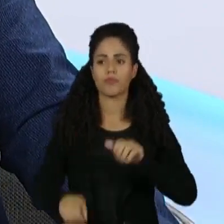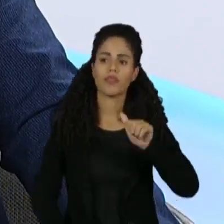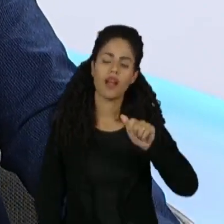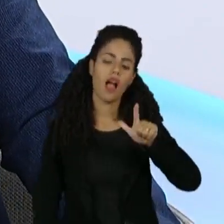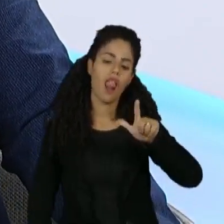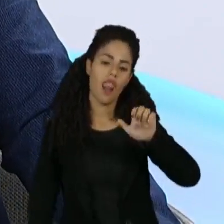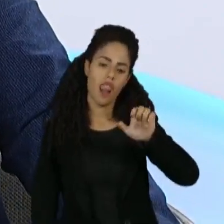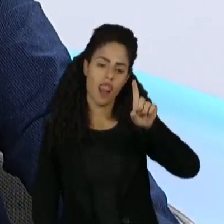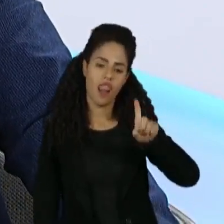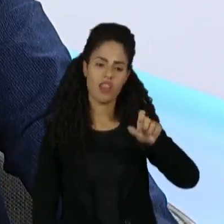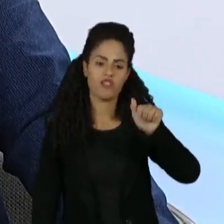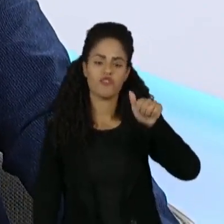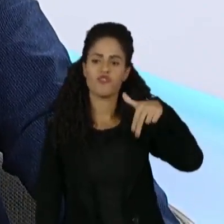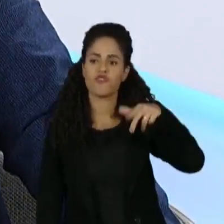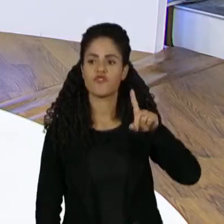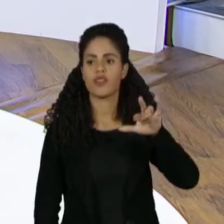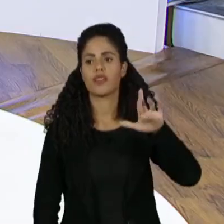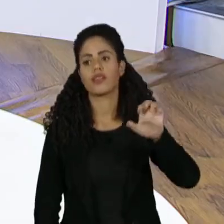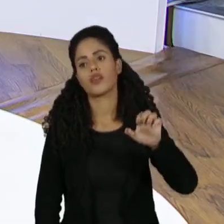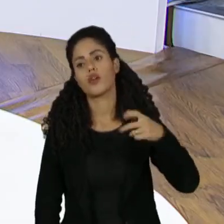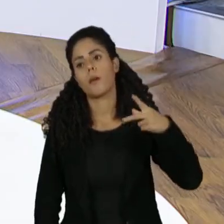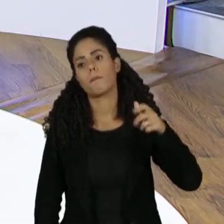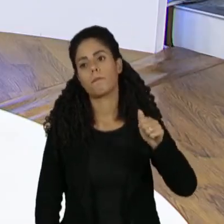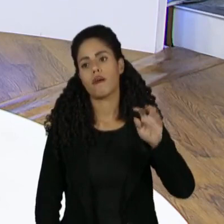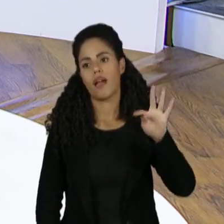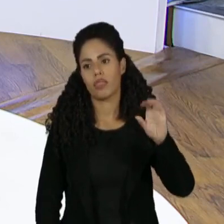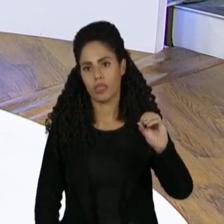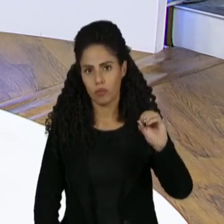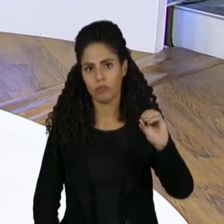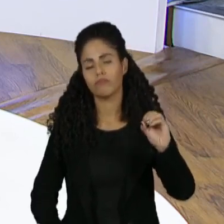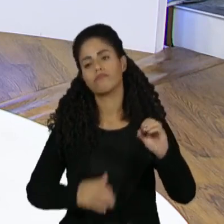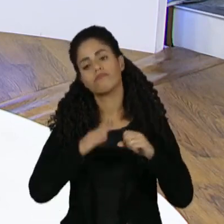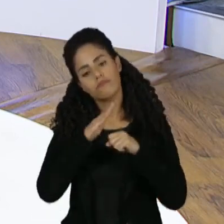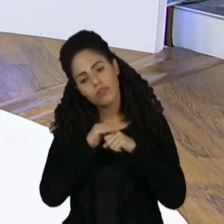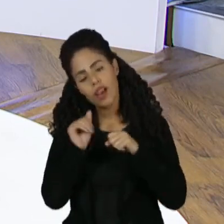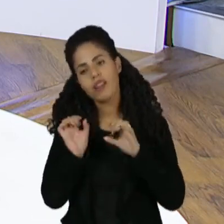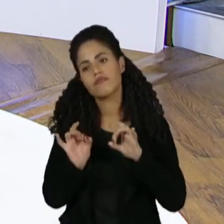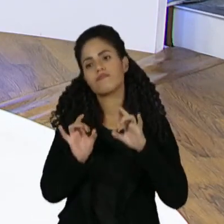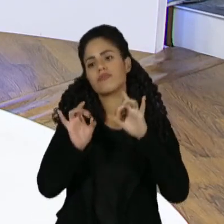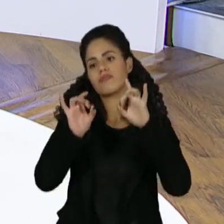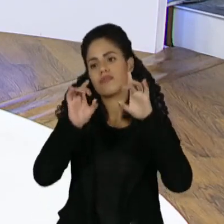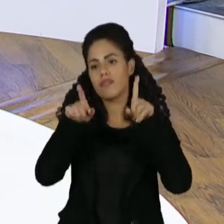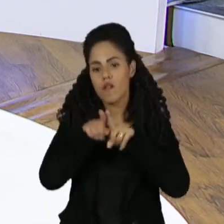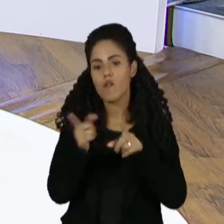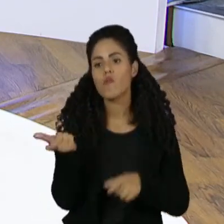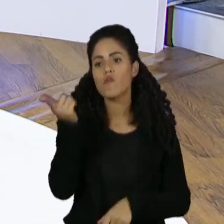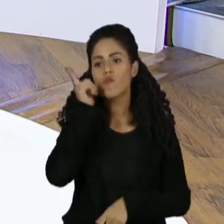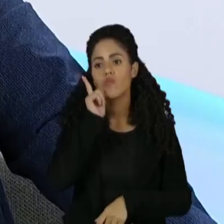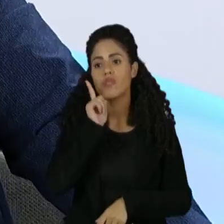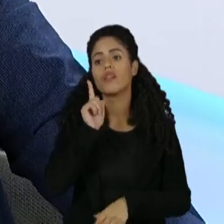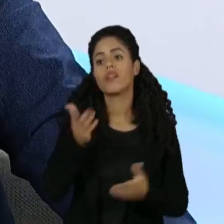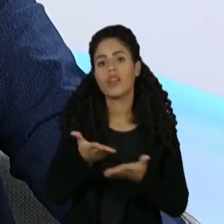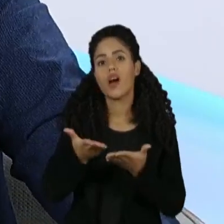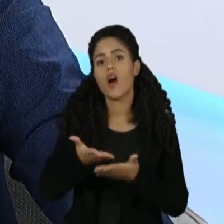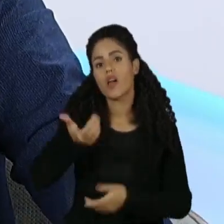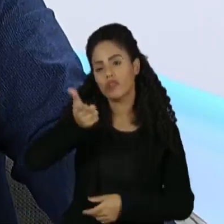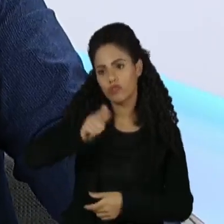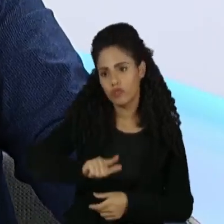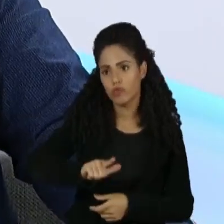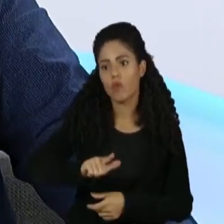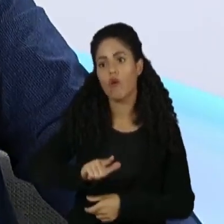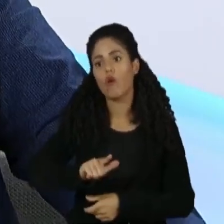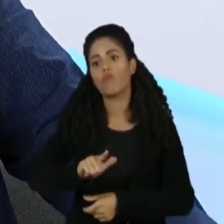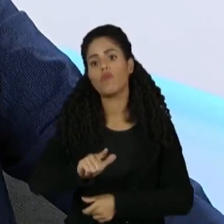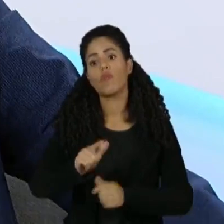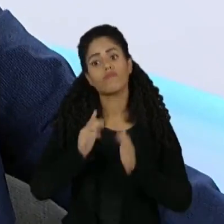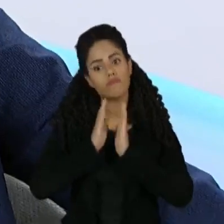Pato é um jogador que ficou muito tempo parado, tem um amor, um carinho pelo São Paulo, nós também temos por ele, se recuperou e ele está lá compondo o elenco. Tomara que ainda,